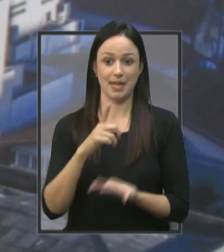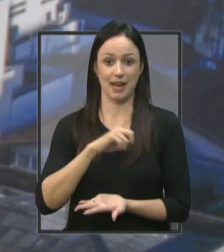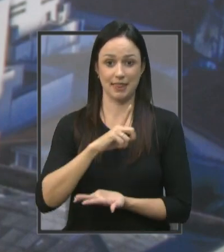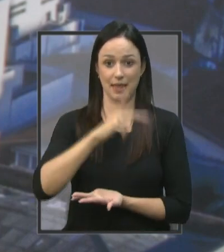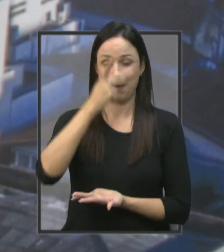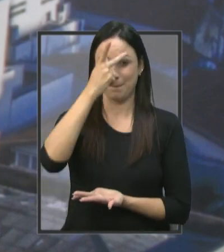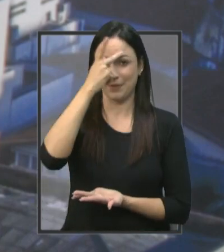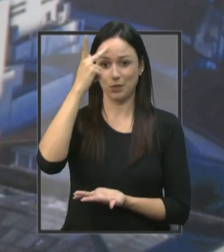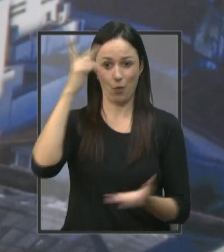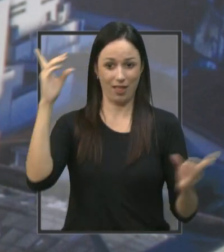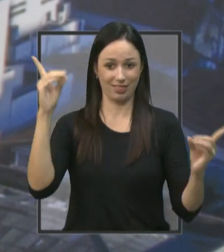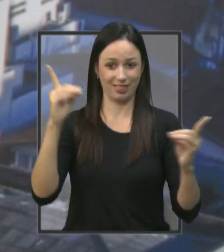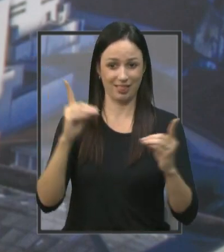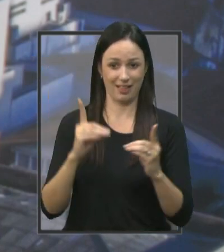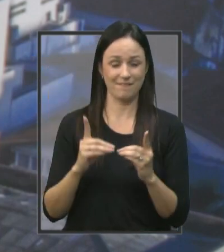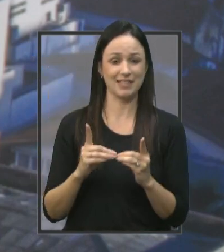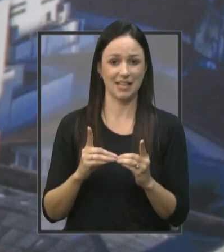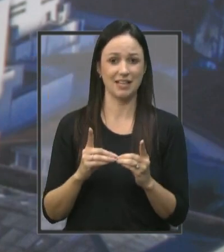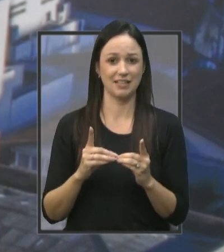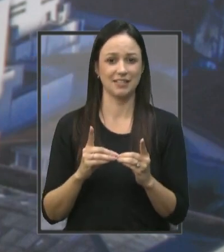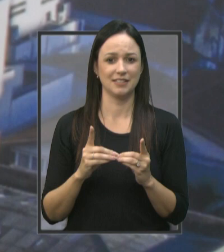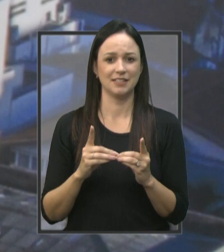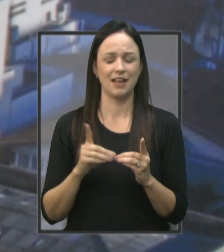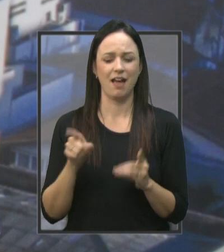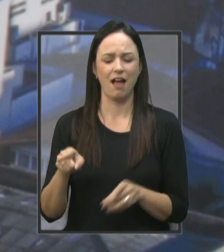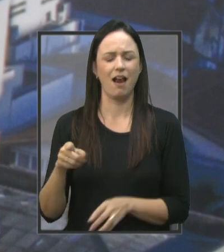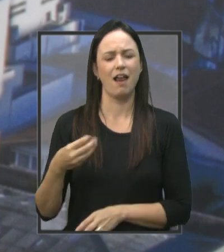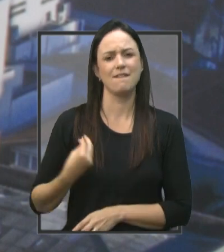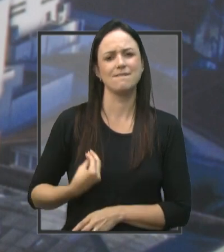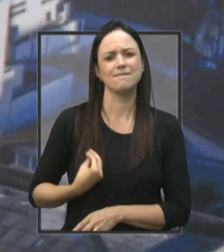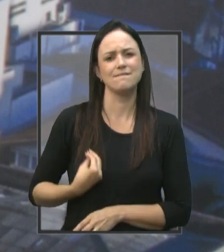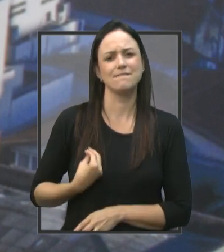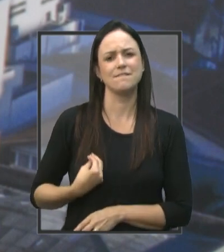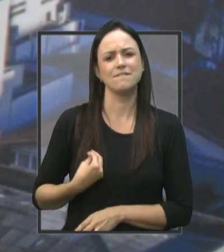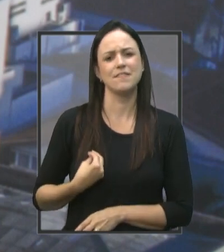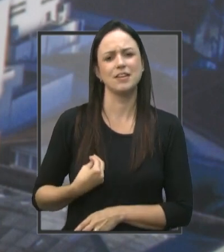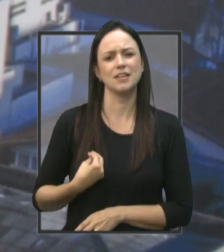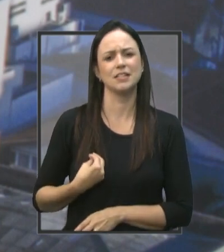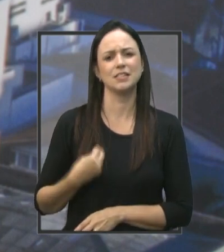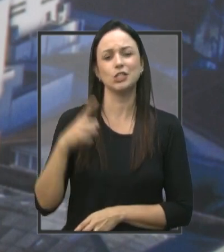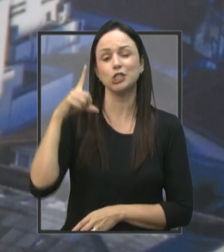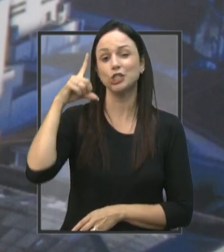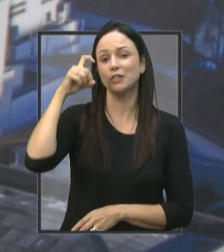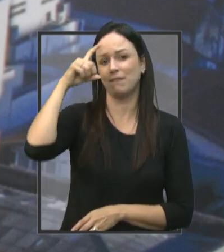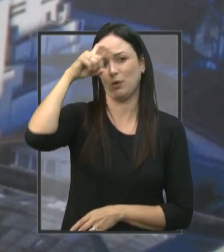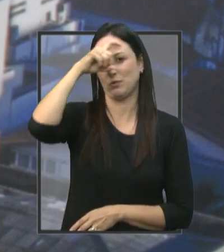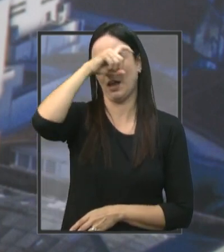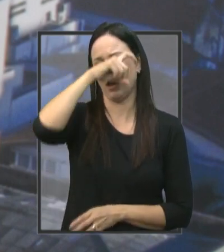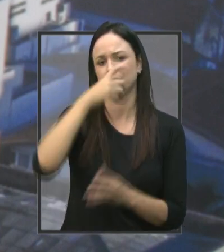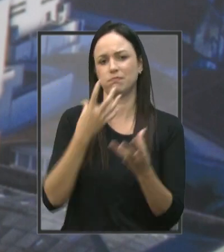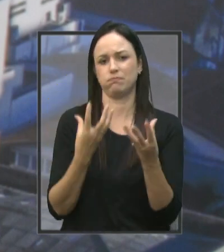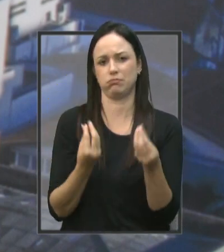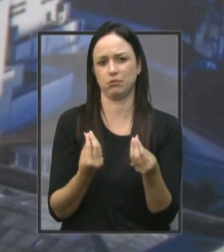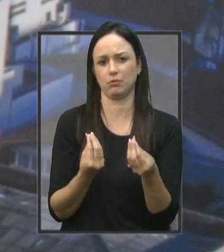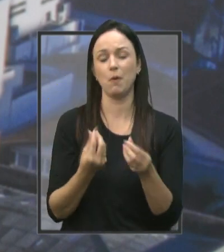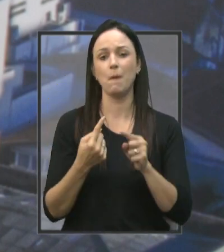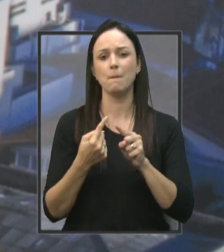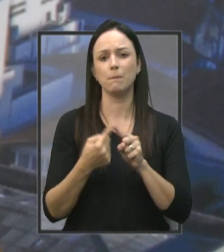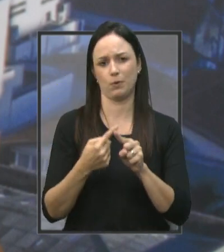deficiência Vive Uma dificuldade Muito grande Porque